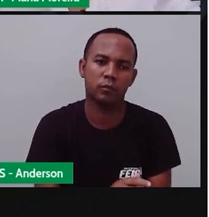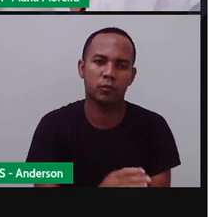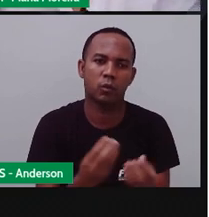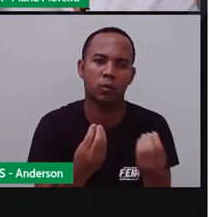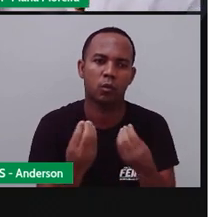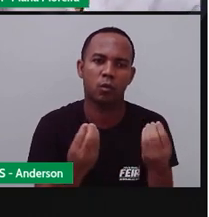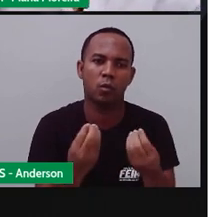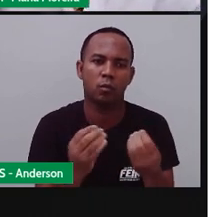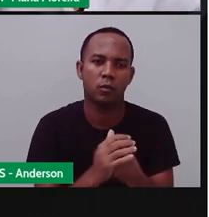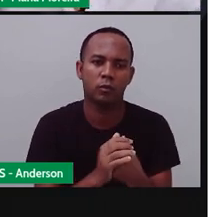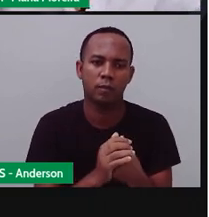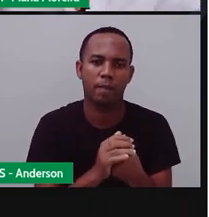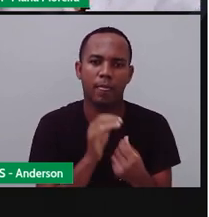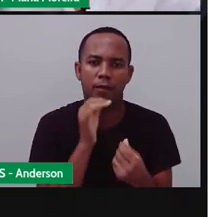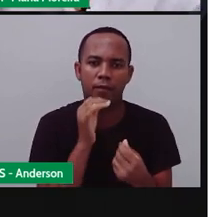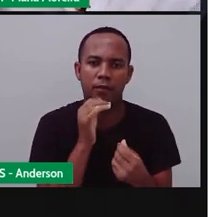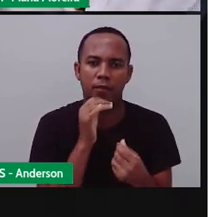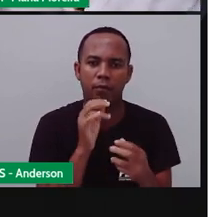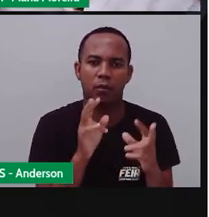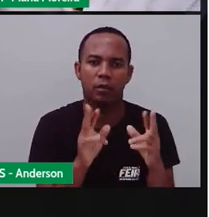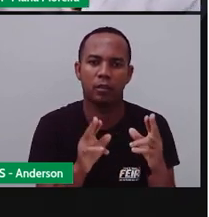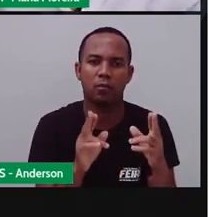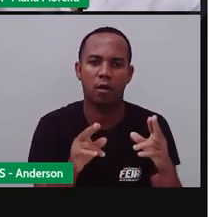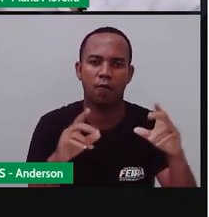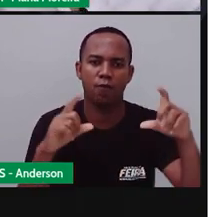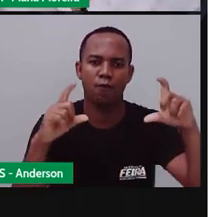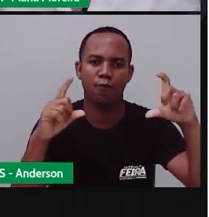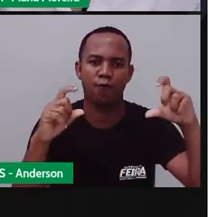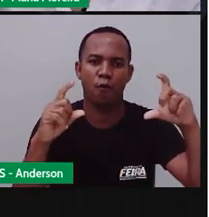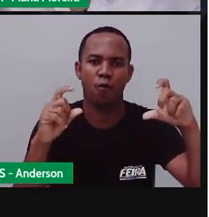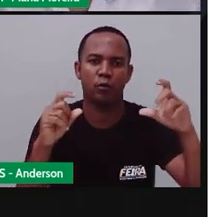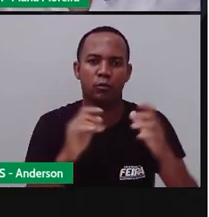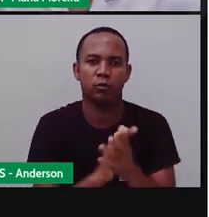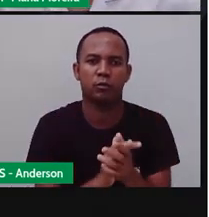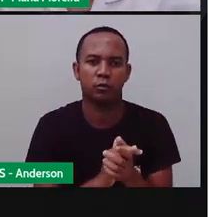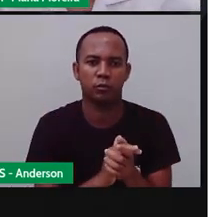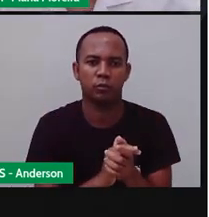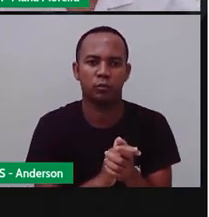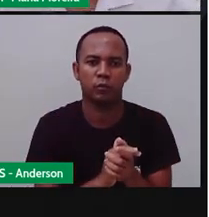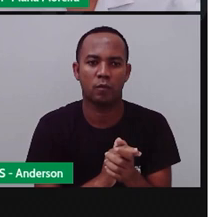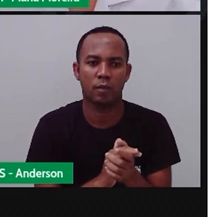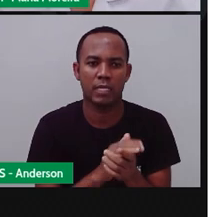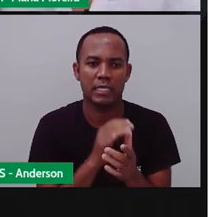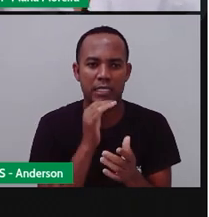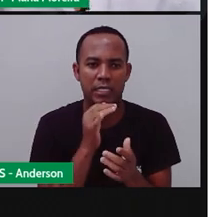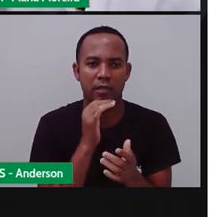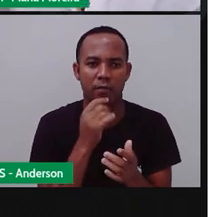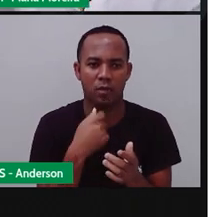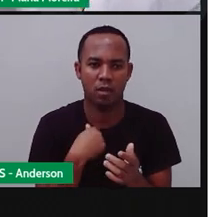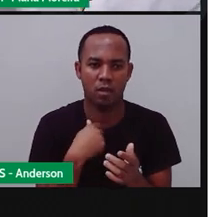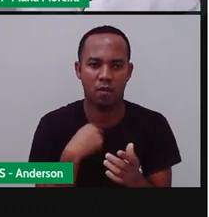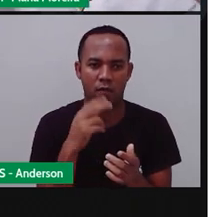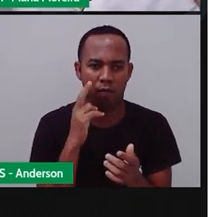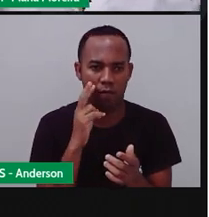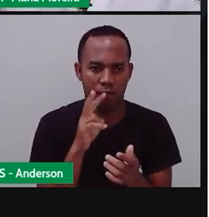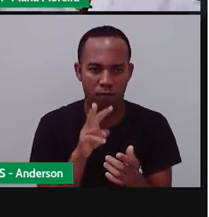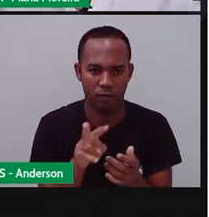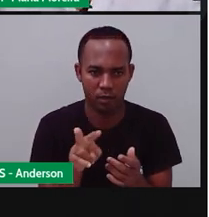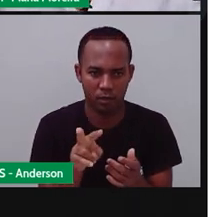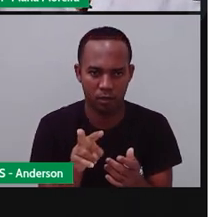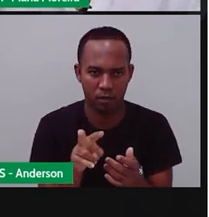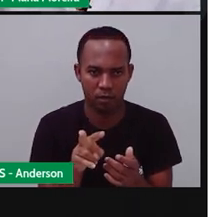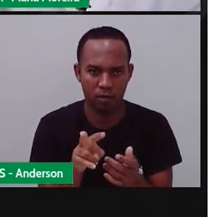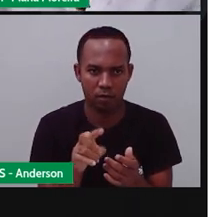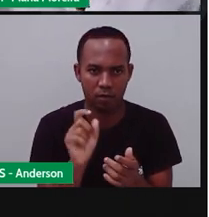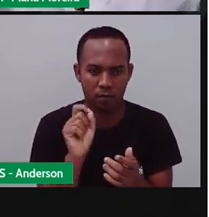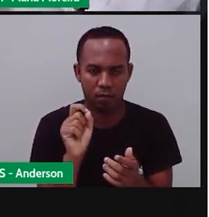paisagem, ó, é como se fosse uma fotografia, mesmo que eu esteja visualizando. quando eu olho,